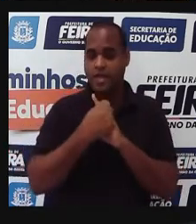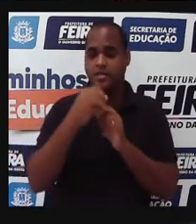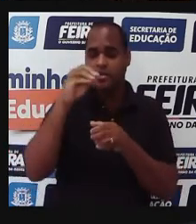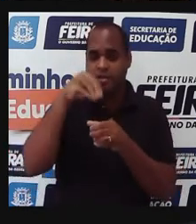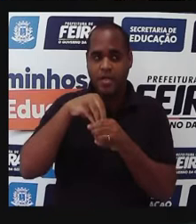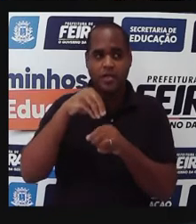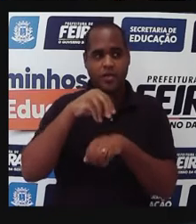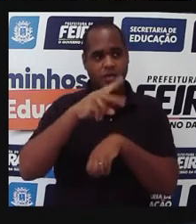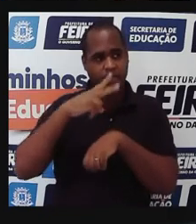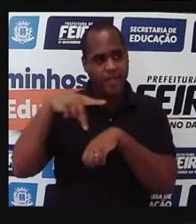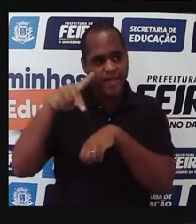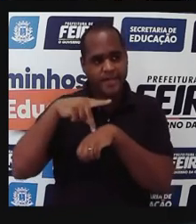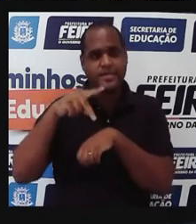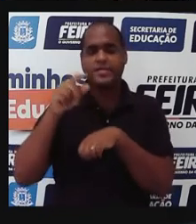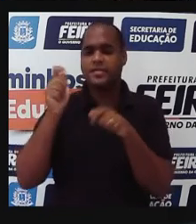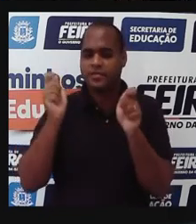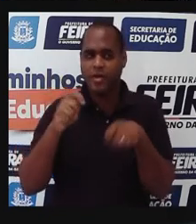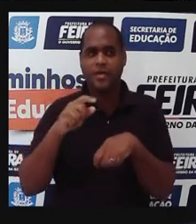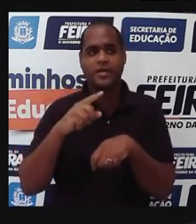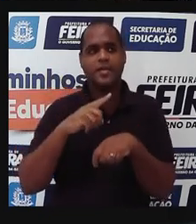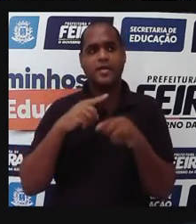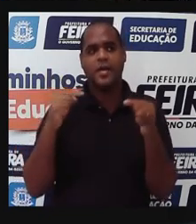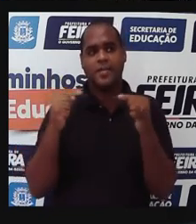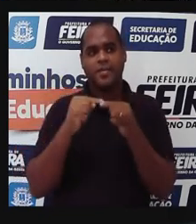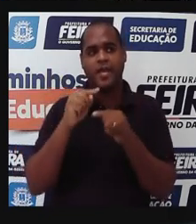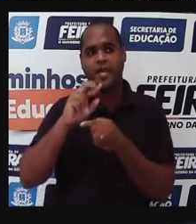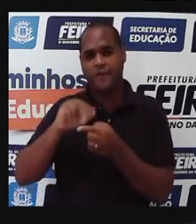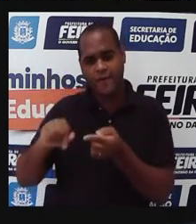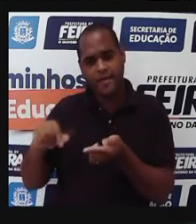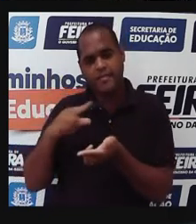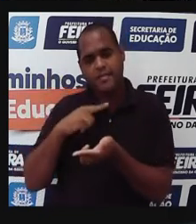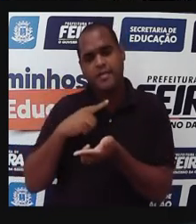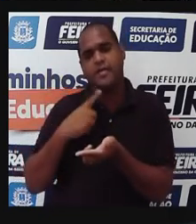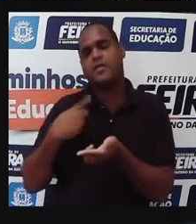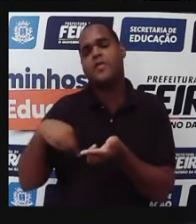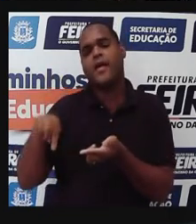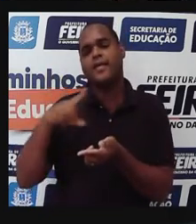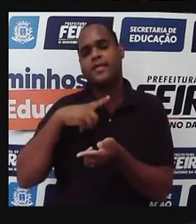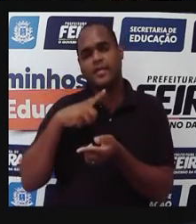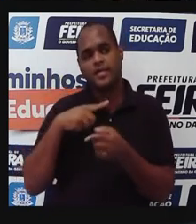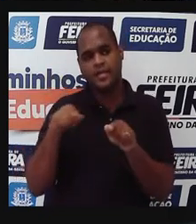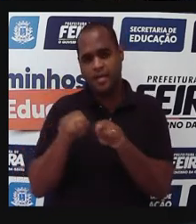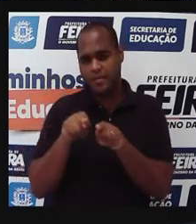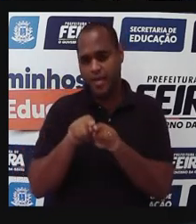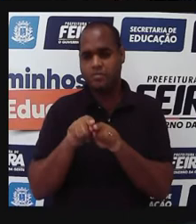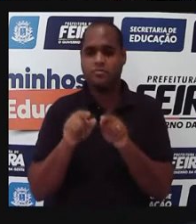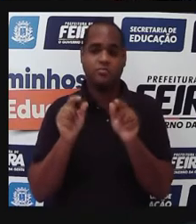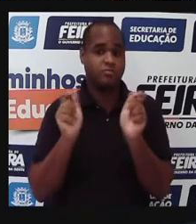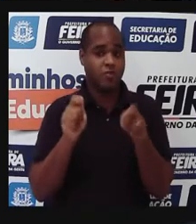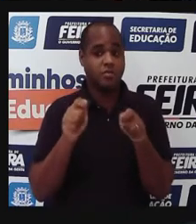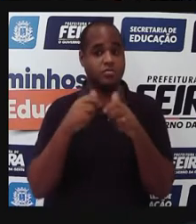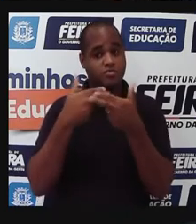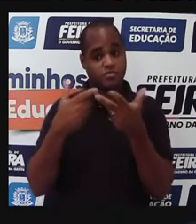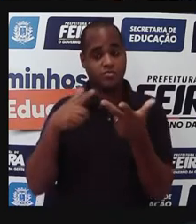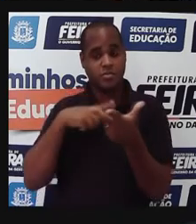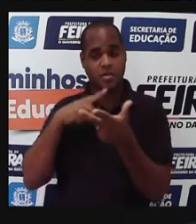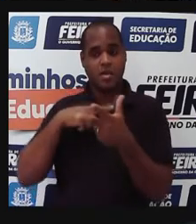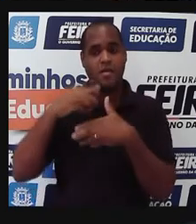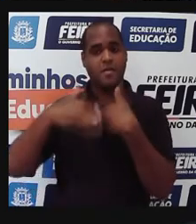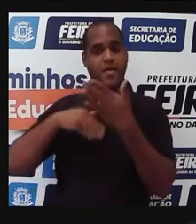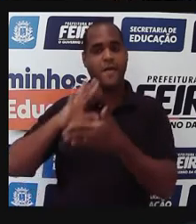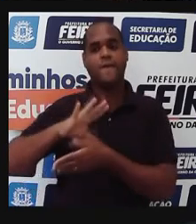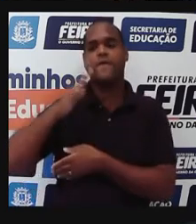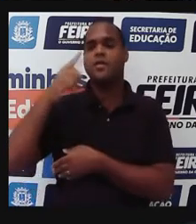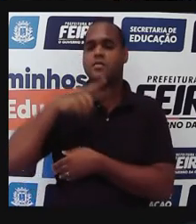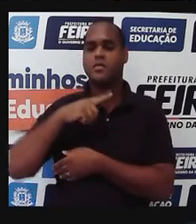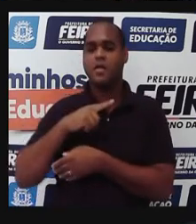né, enquanto país. E aí por conta disso, a gente também é um dos fatores, tá? E tem